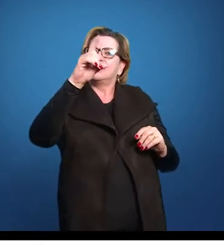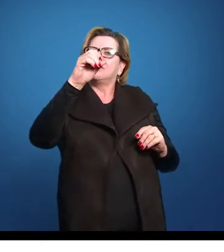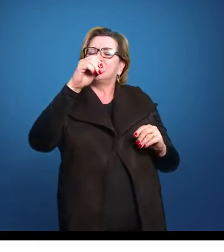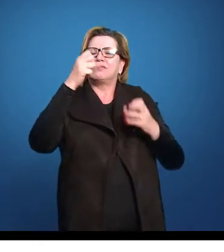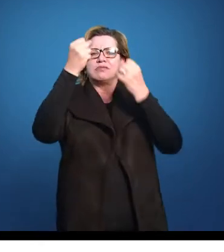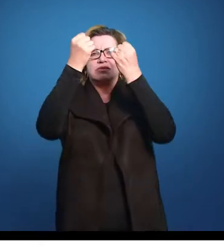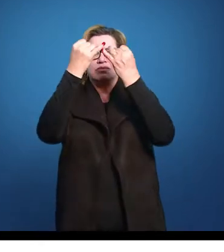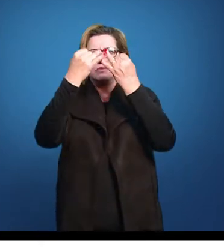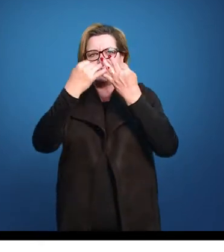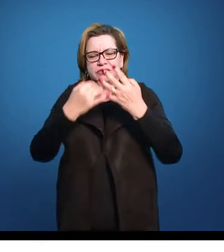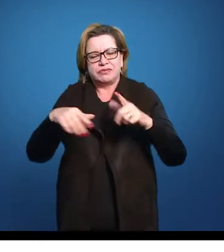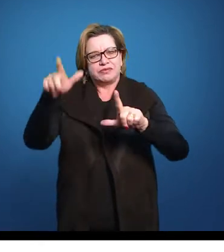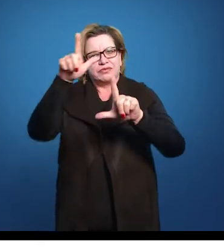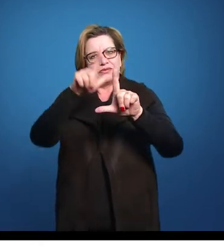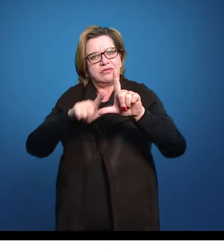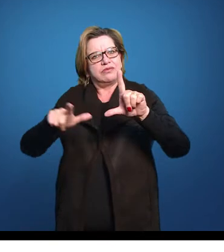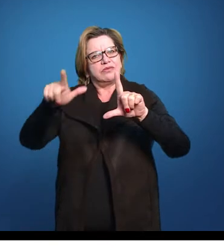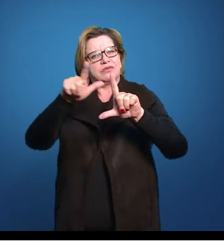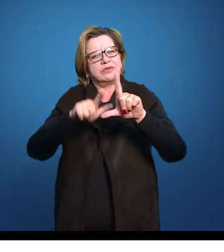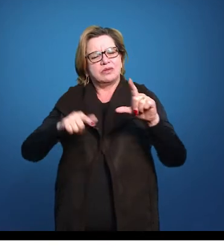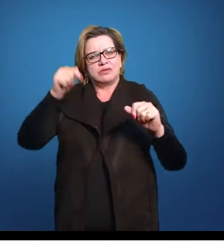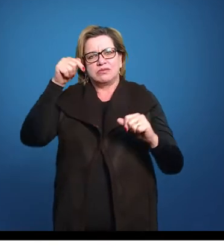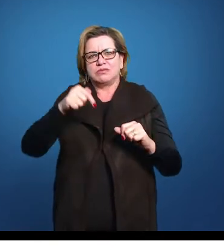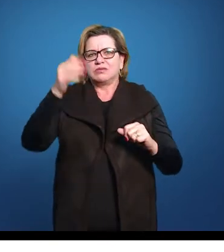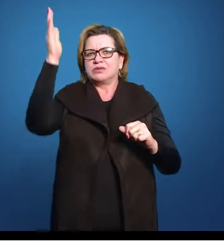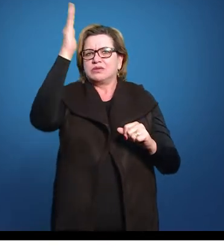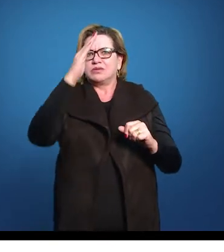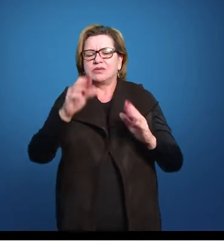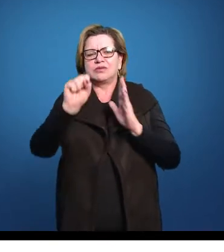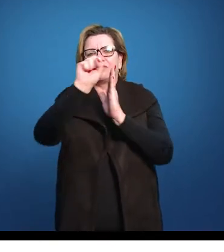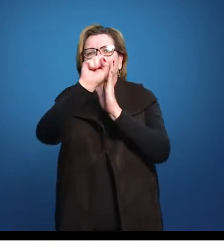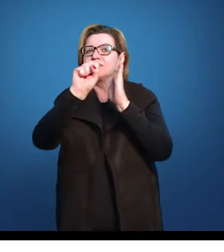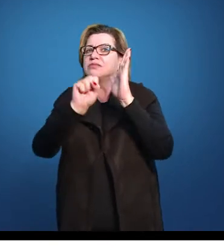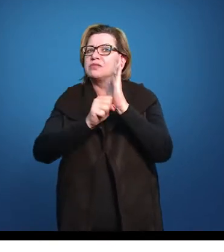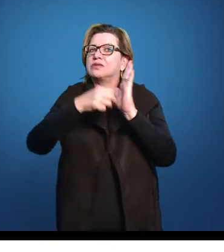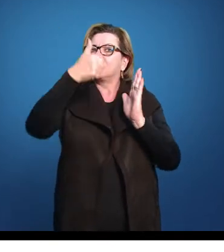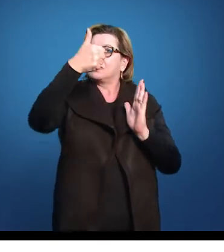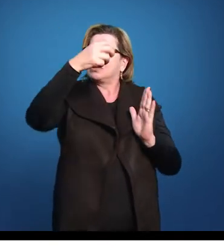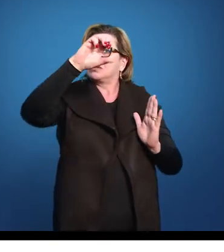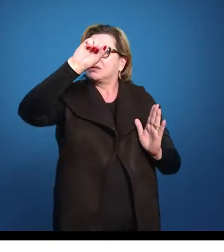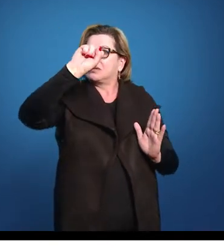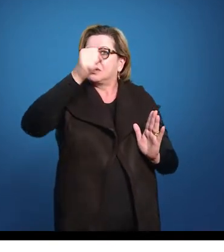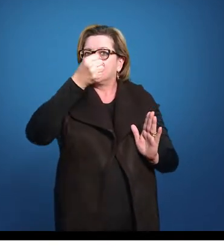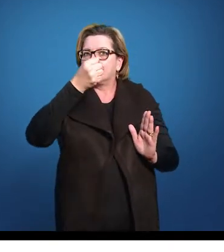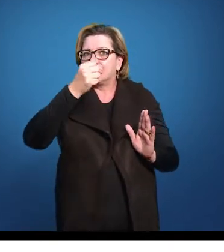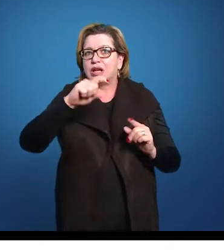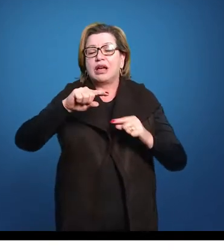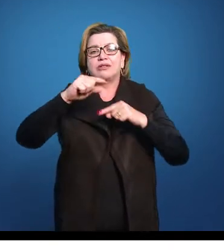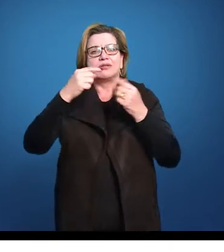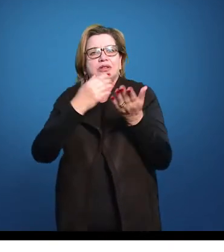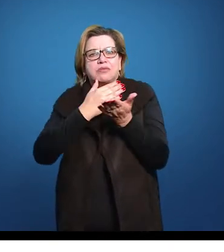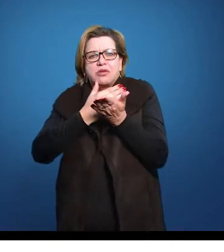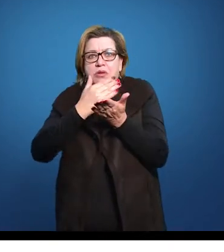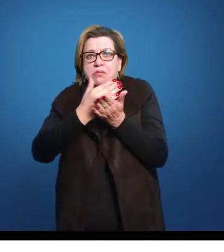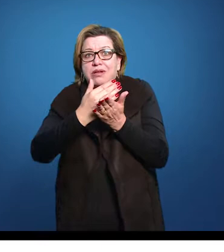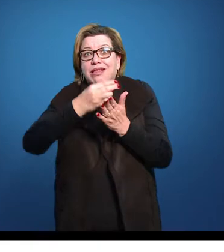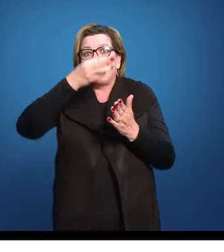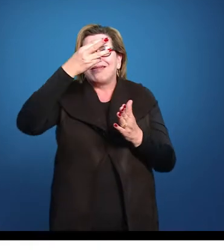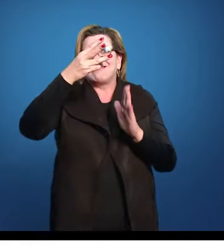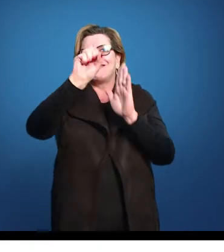literário, uma configuração num sistema literário propriamente no Brasil, no século XVIII, ou seja, depois de três séculos de colonização.